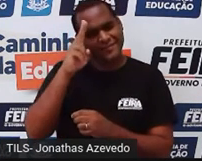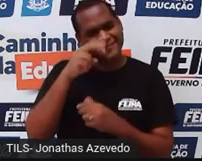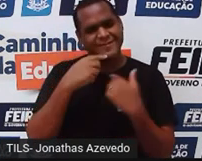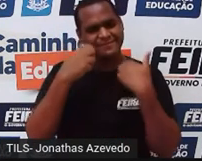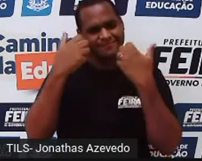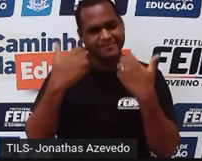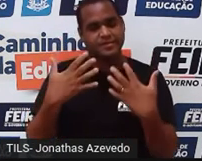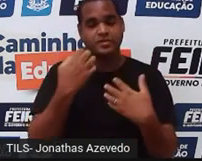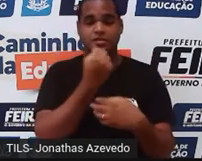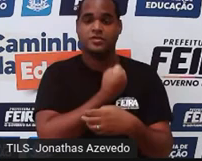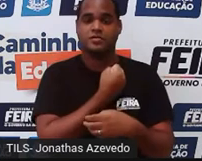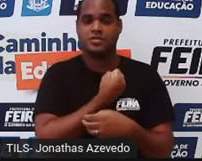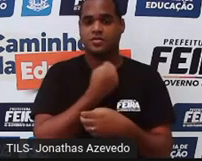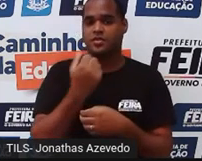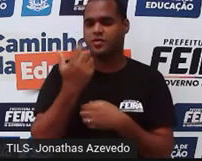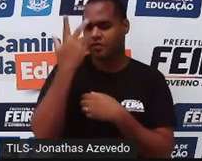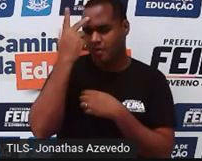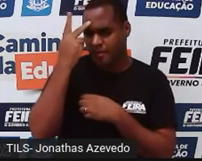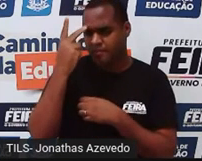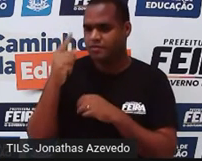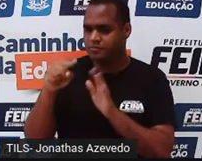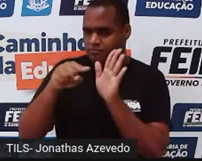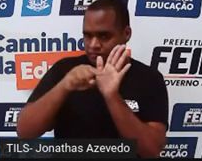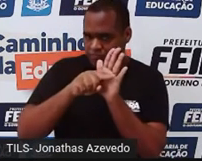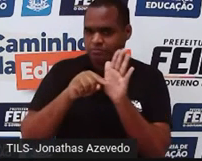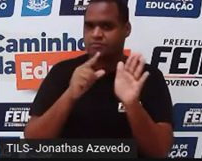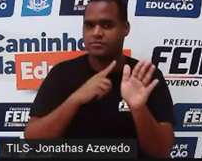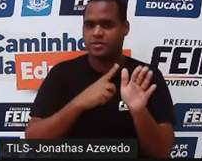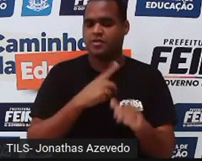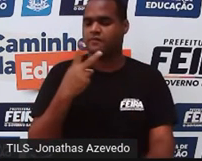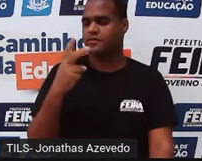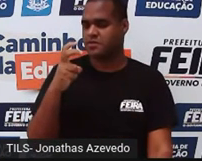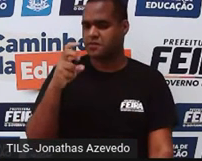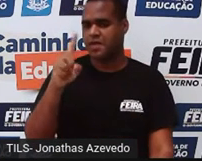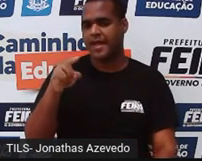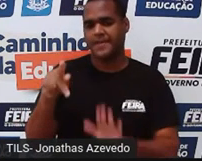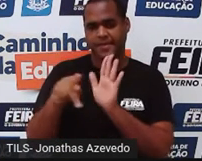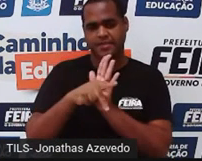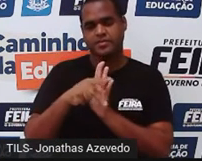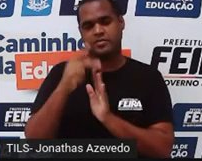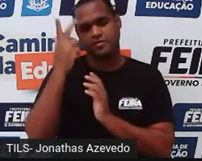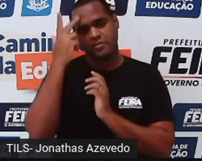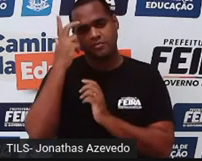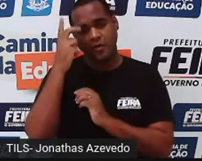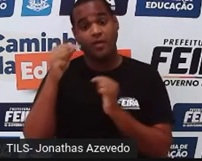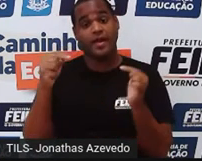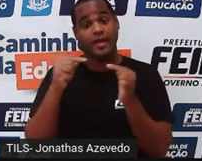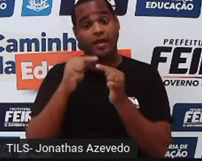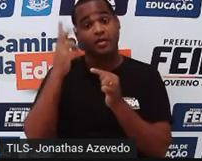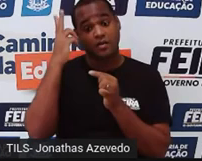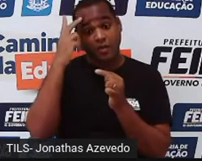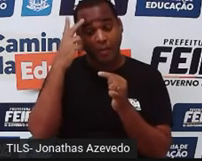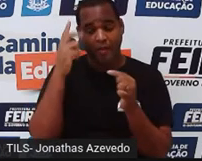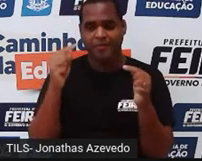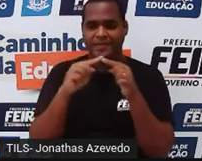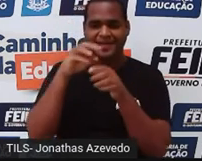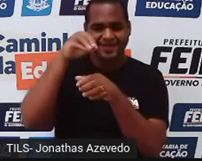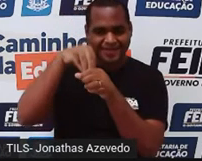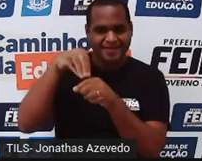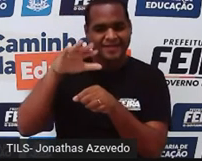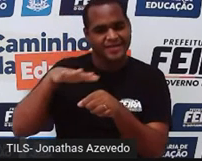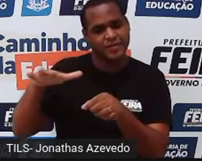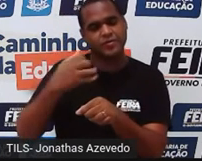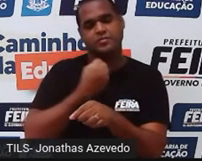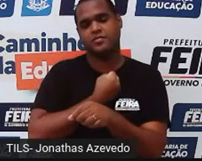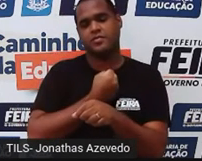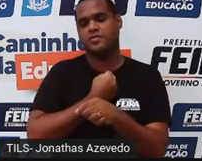inteiros é juntar os naturais com os negativos? 25 é um natural e é um natural que dentro dos números inteiros